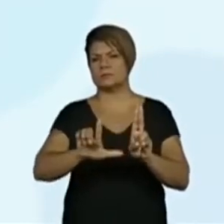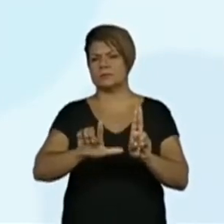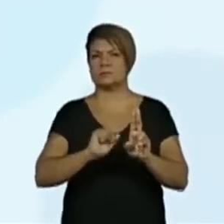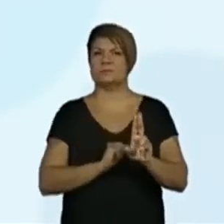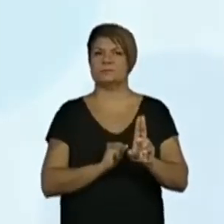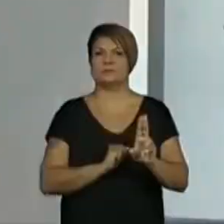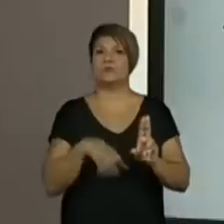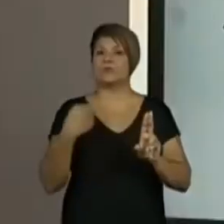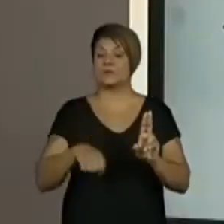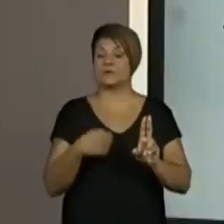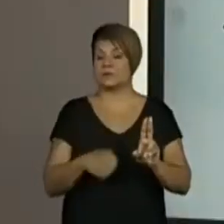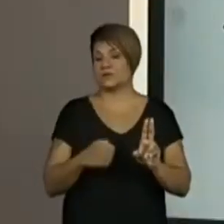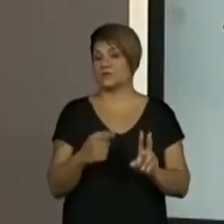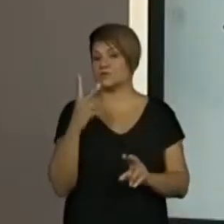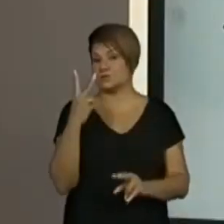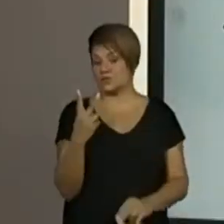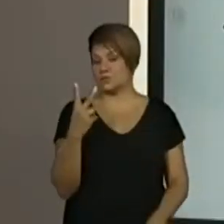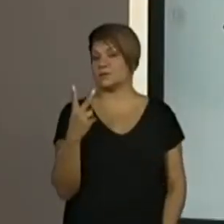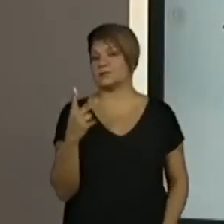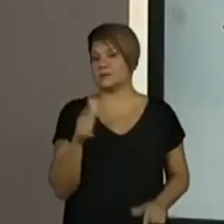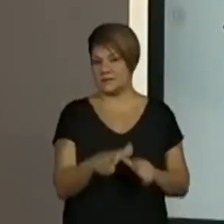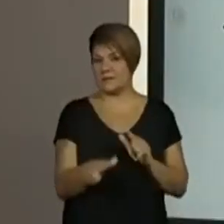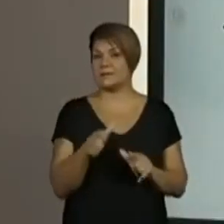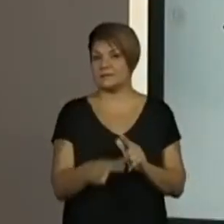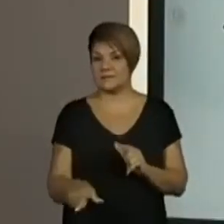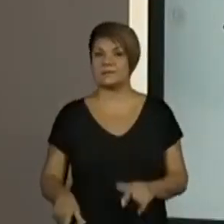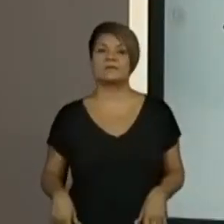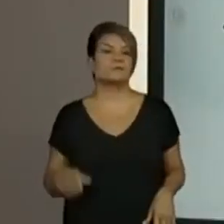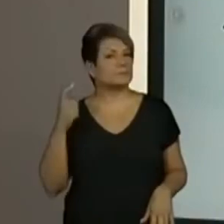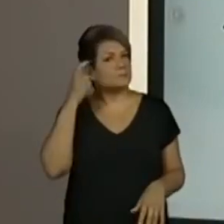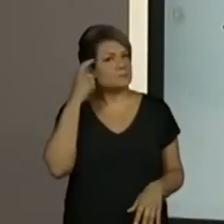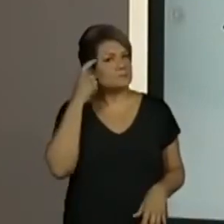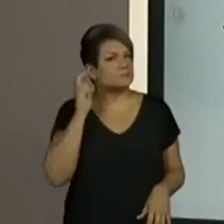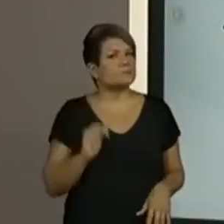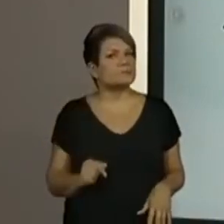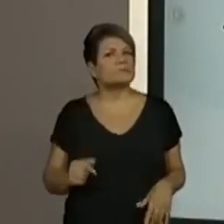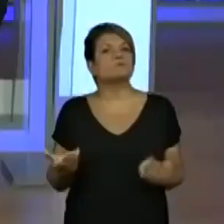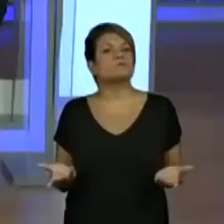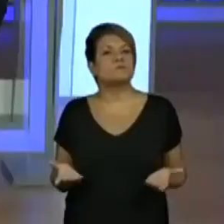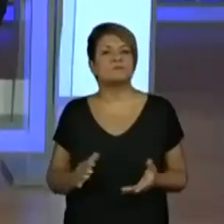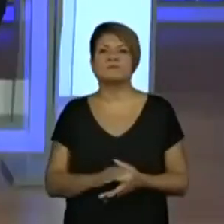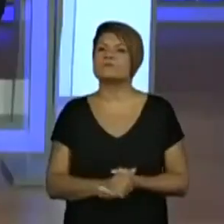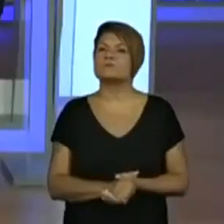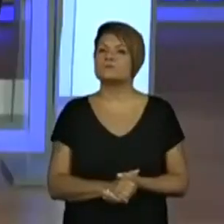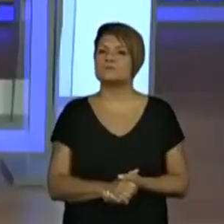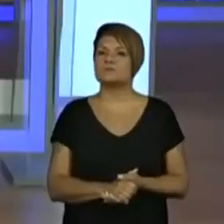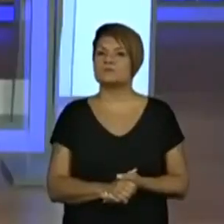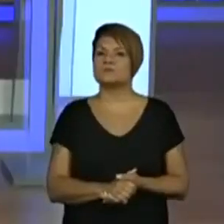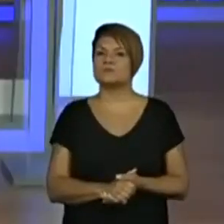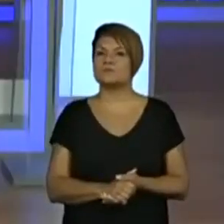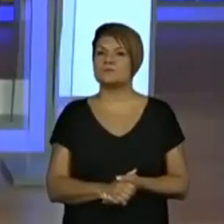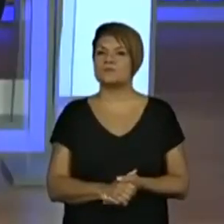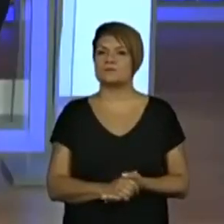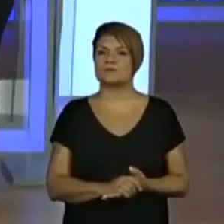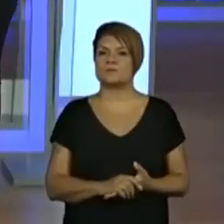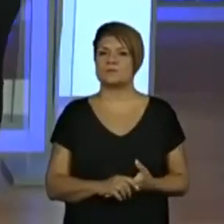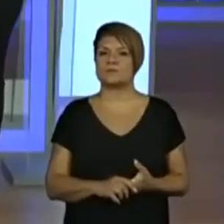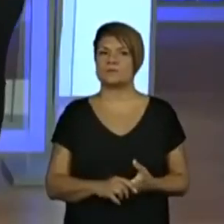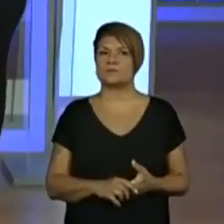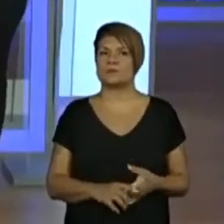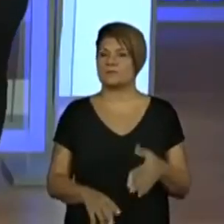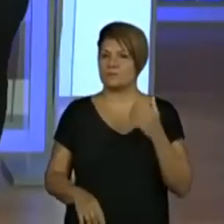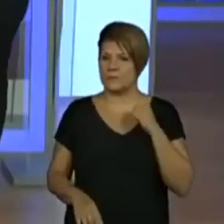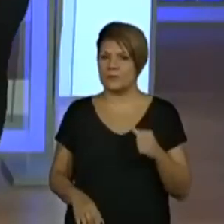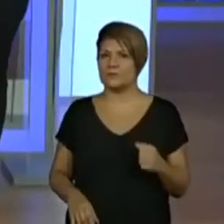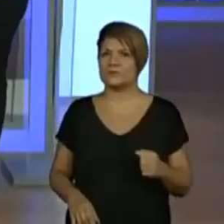de duas letras ainda. Vai pensando aí um pouquinho. Quais são as letras? Né? Vamos lá.